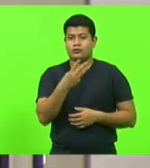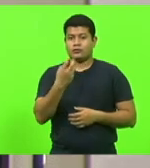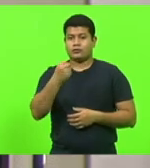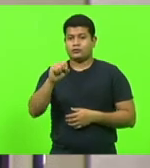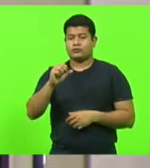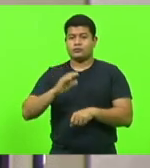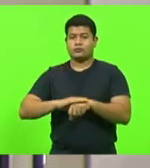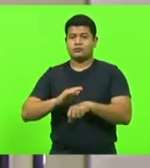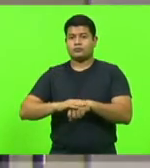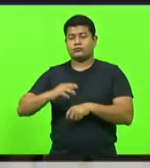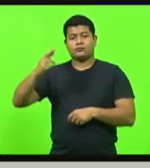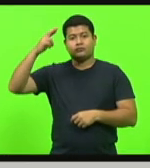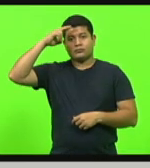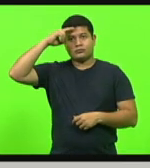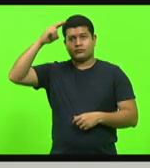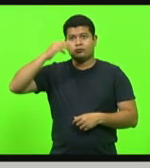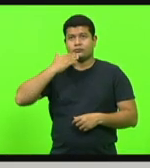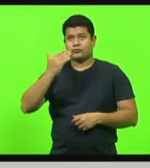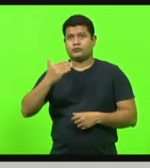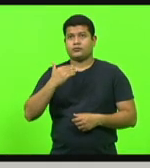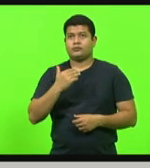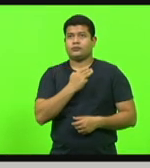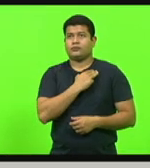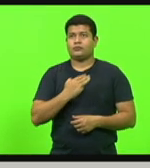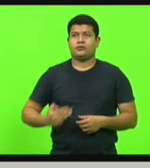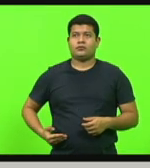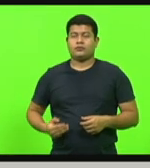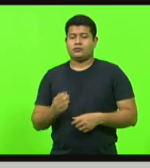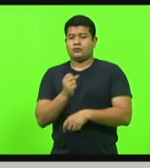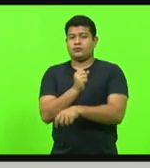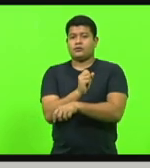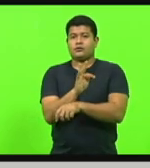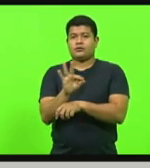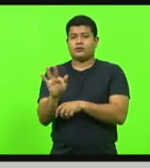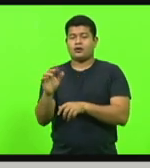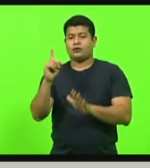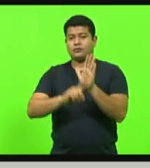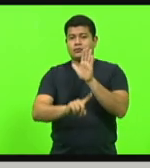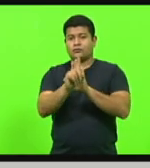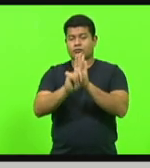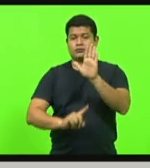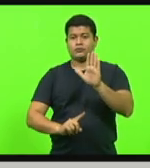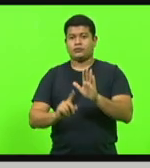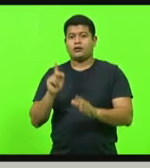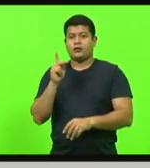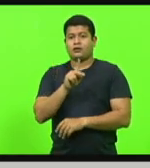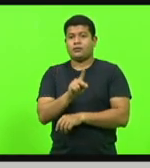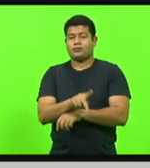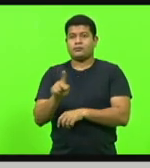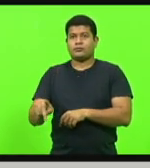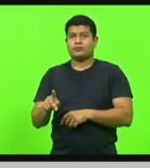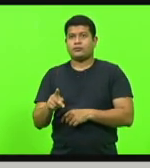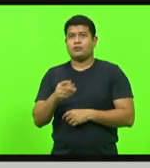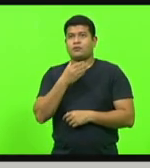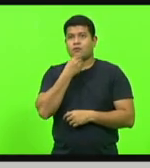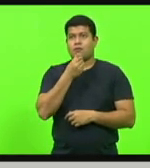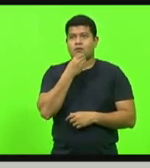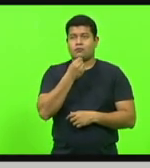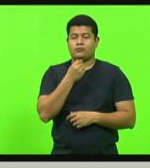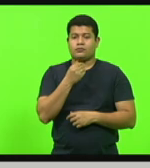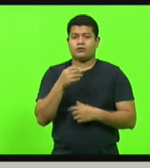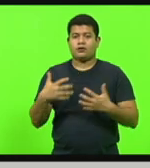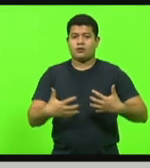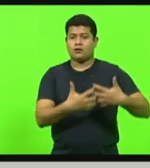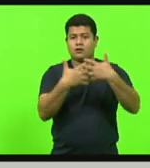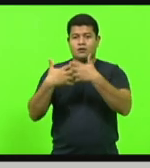Floriano, apelando ao ministro do Supremo Tribunal Federal, Alexandre de Moraes, pela revogação da prisão preventiva do caminhoneiro Marco Antônio Pereira Gomes,